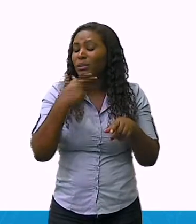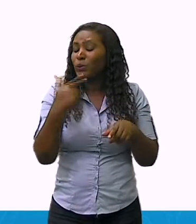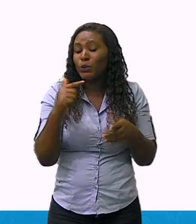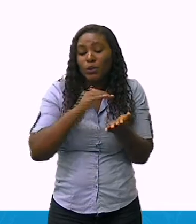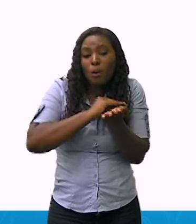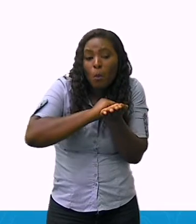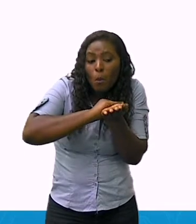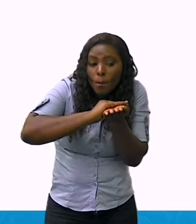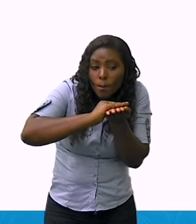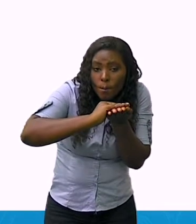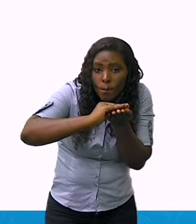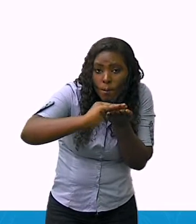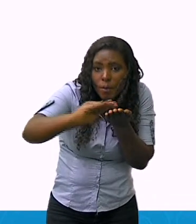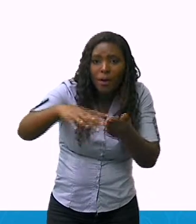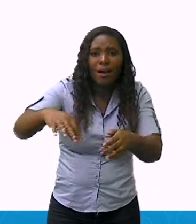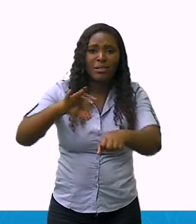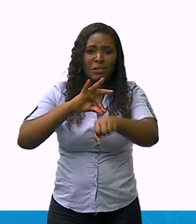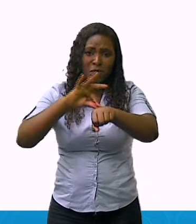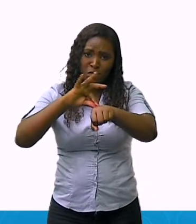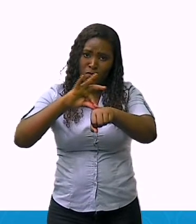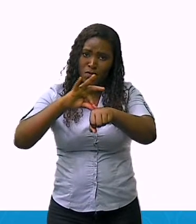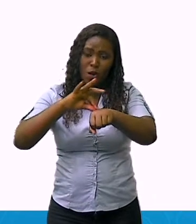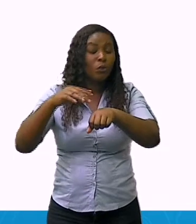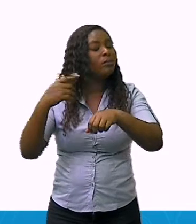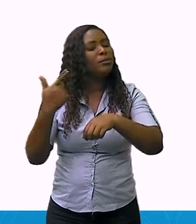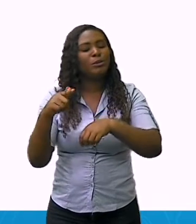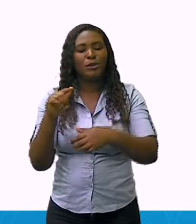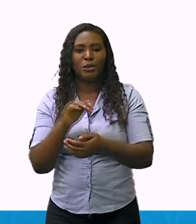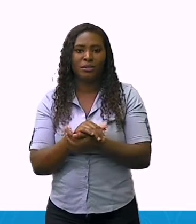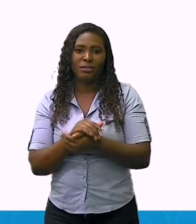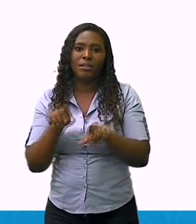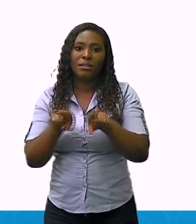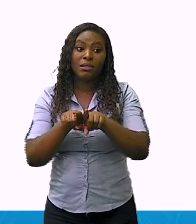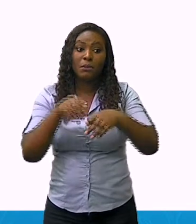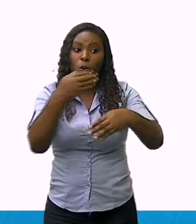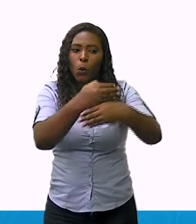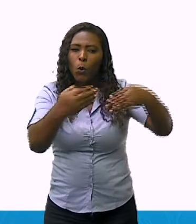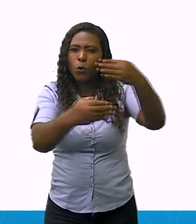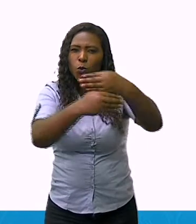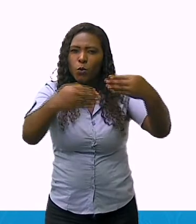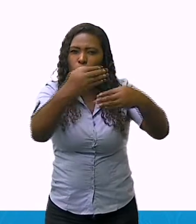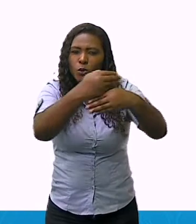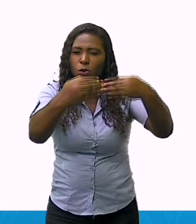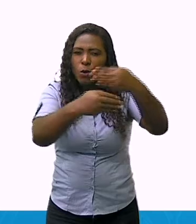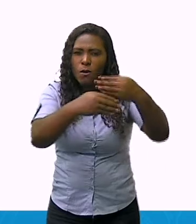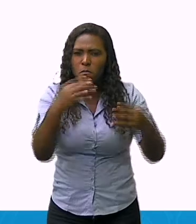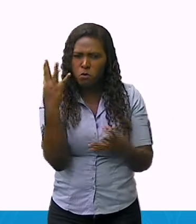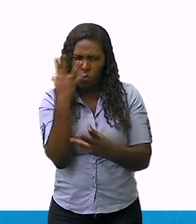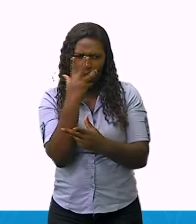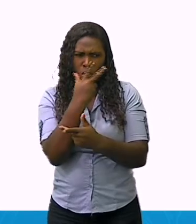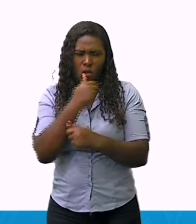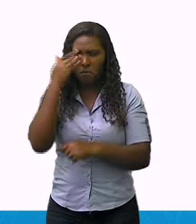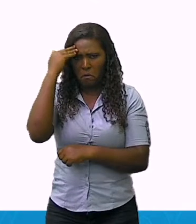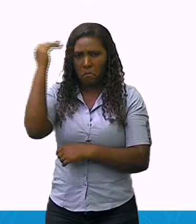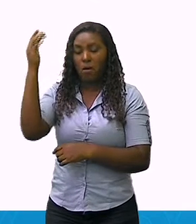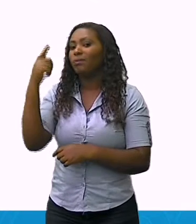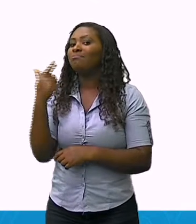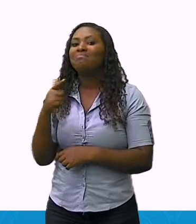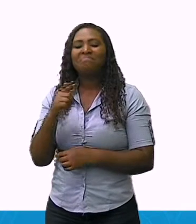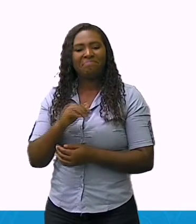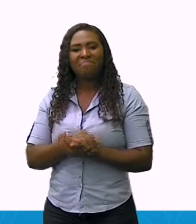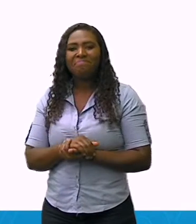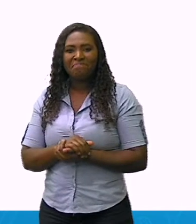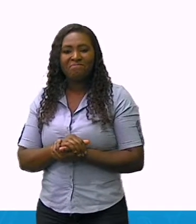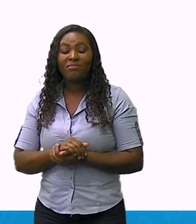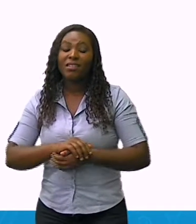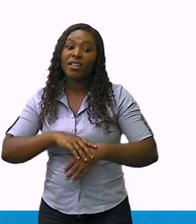de construções típicas da época. Já na segunda fotografia, temos uma vista